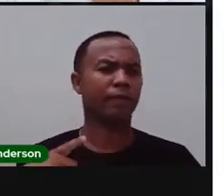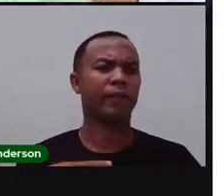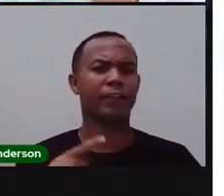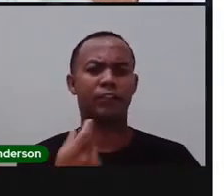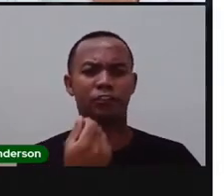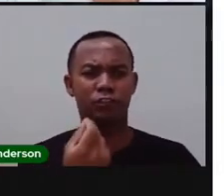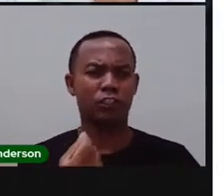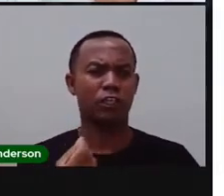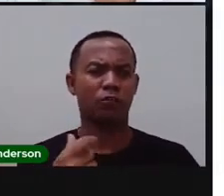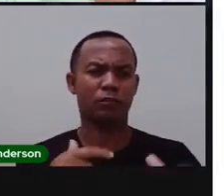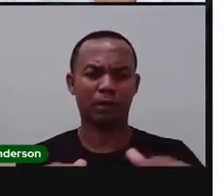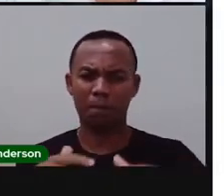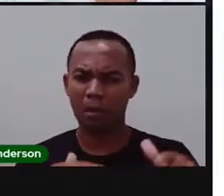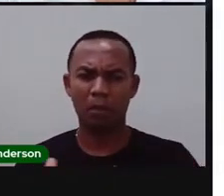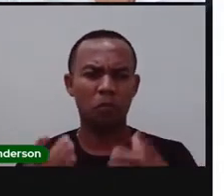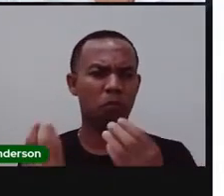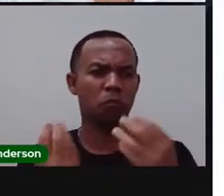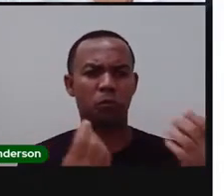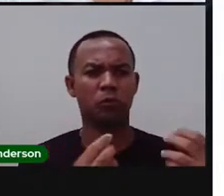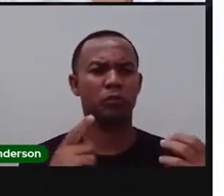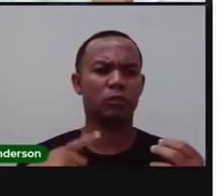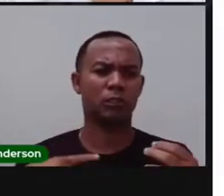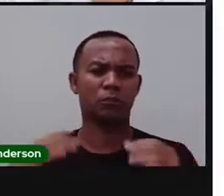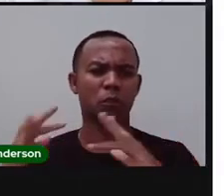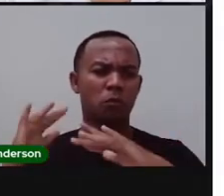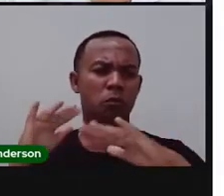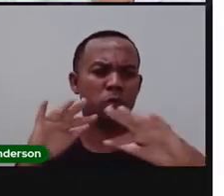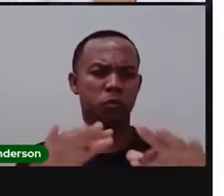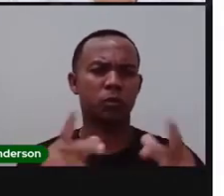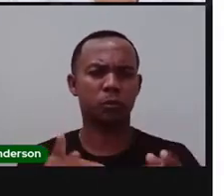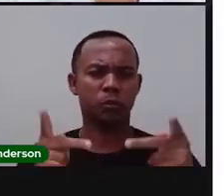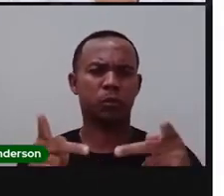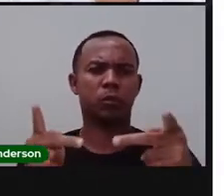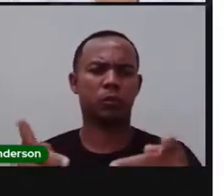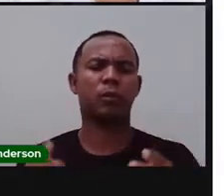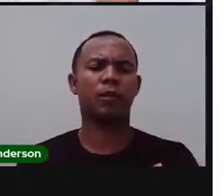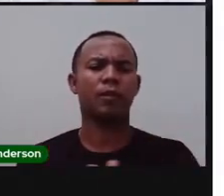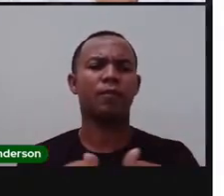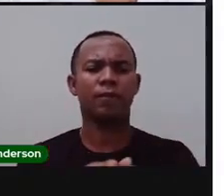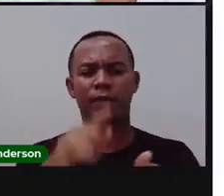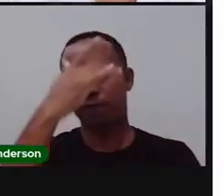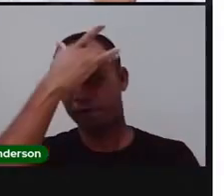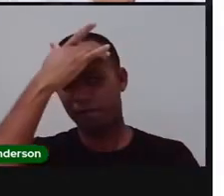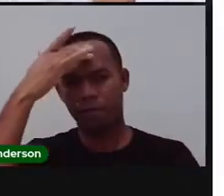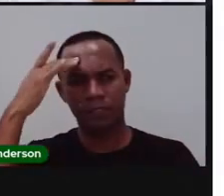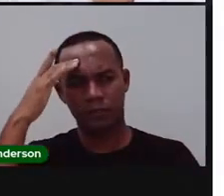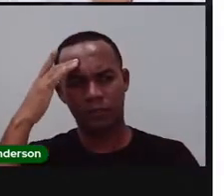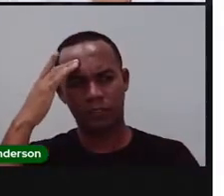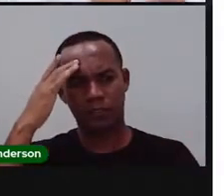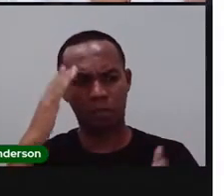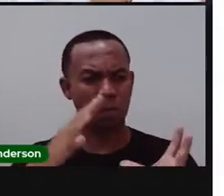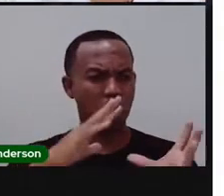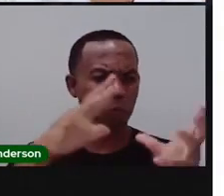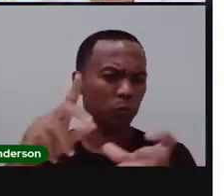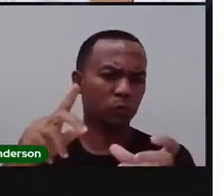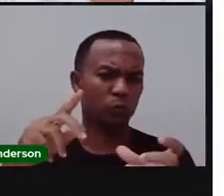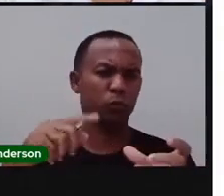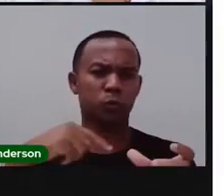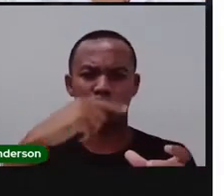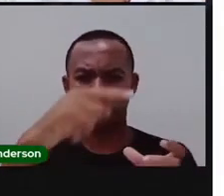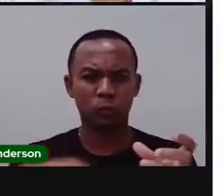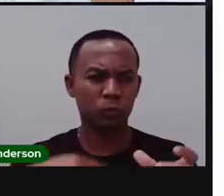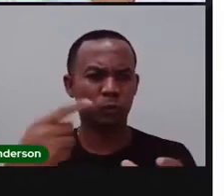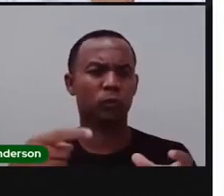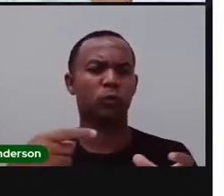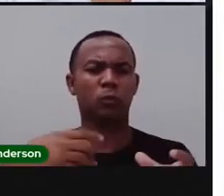gera muito emprego, certo? E Feira de Santana também fica conhecida aí no mundo inteiro. Pessoas da Bahia,